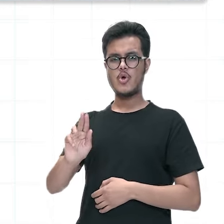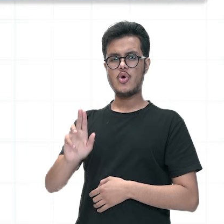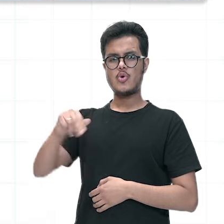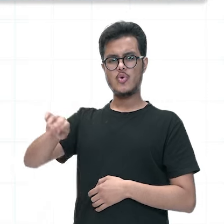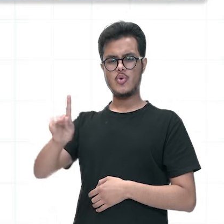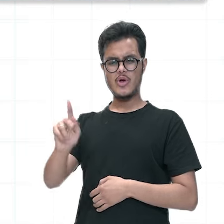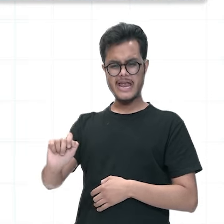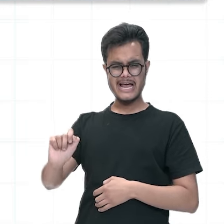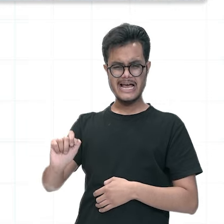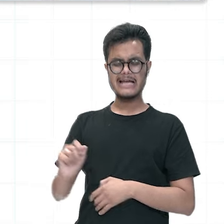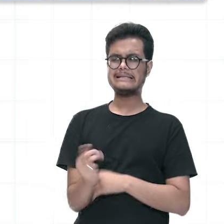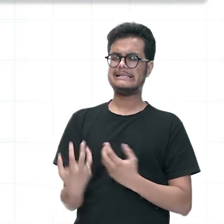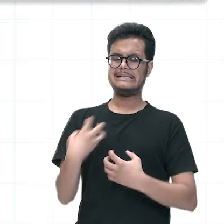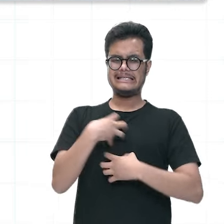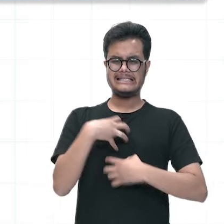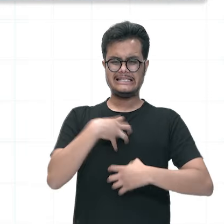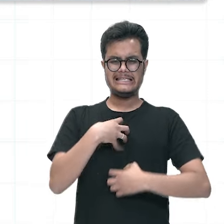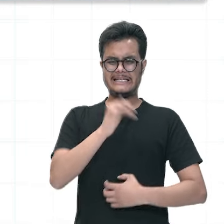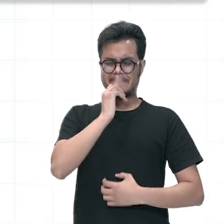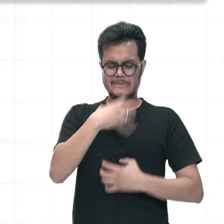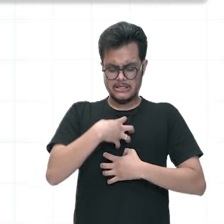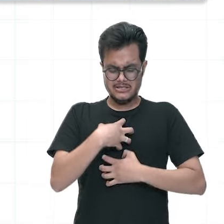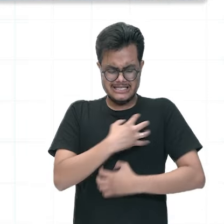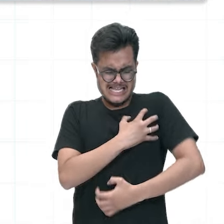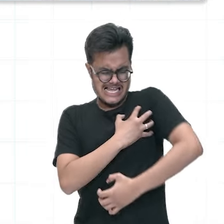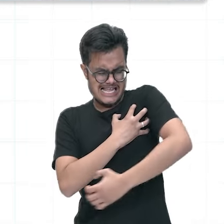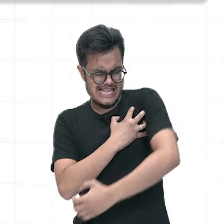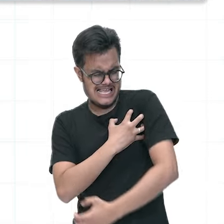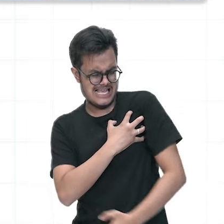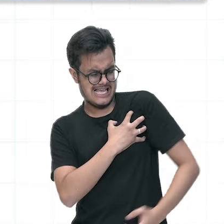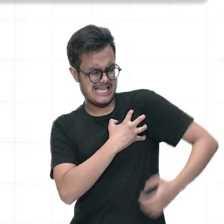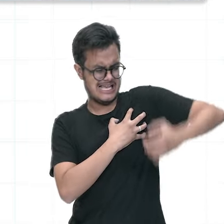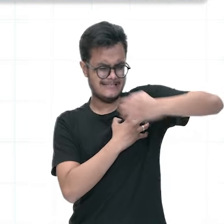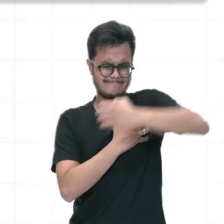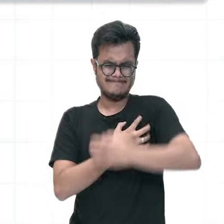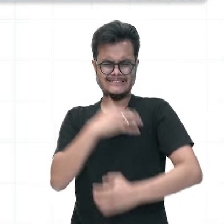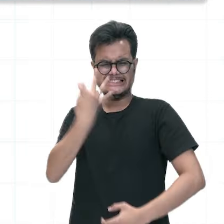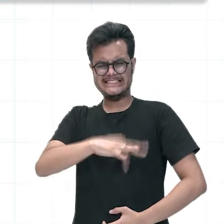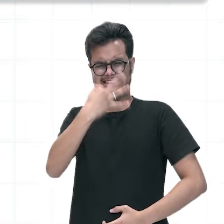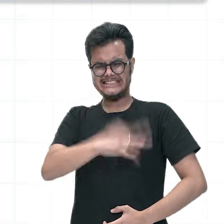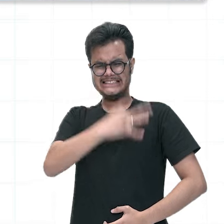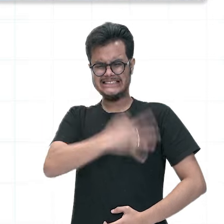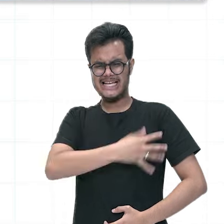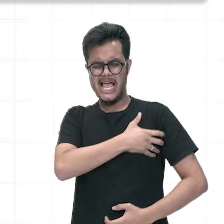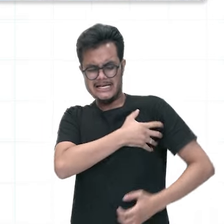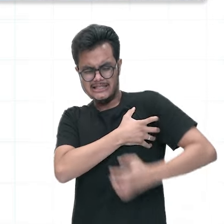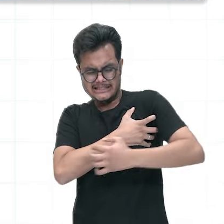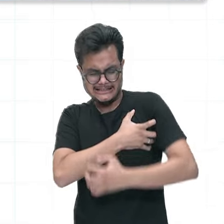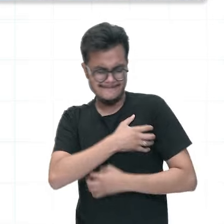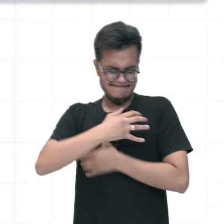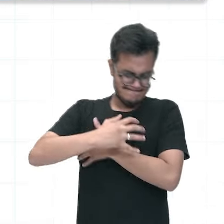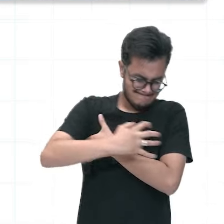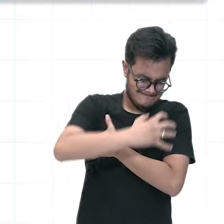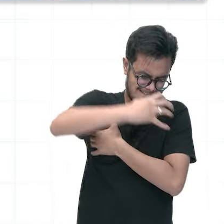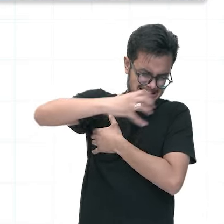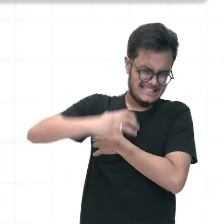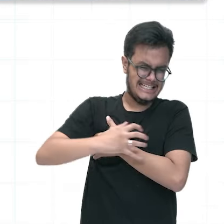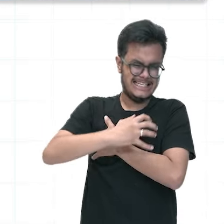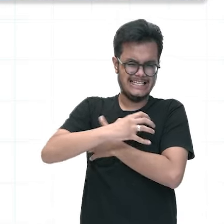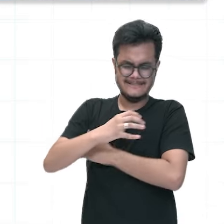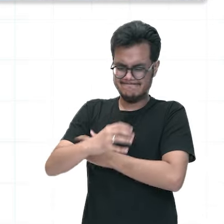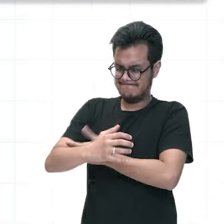dobra, porque a pessoa que está aí com essa doença, ela sente muitas dores, né? Fica com seus músculos muito